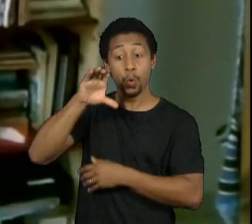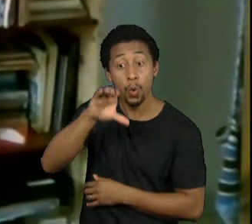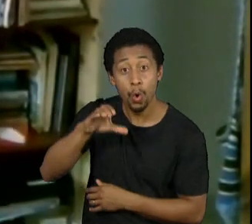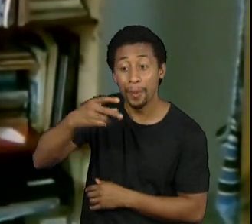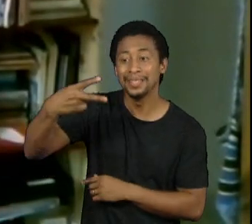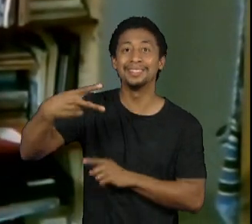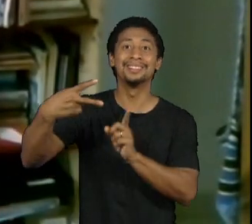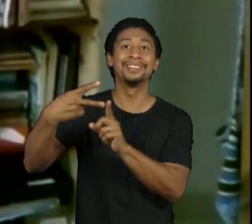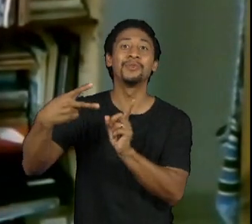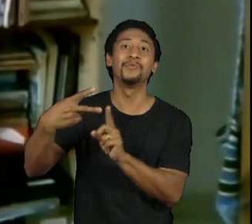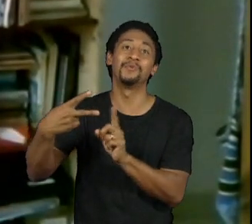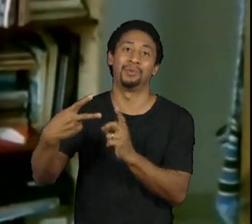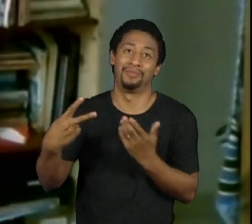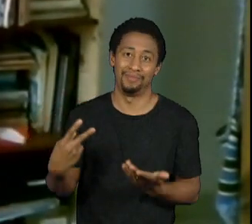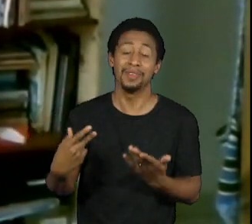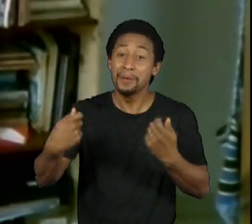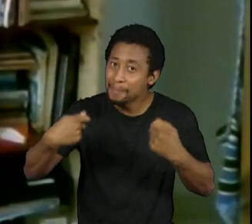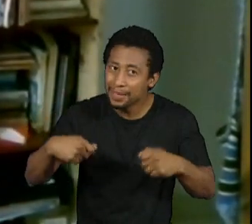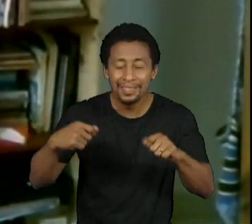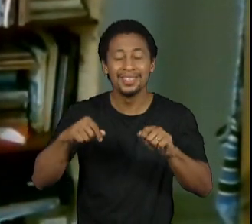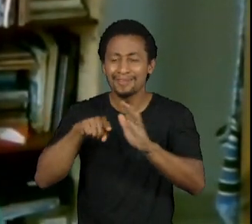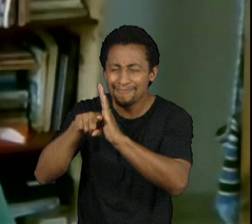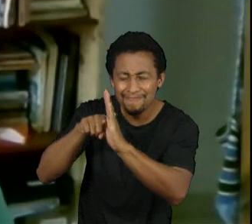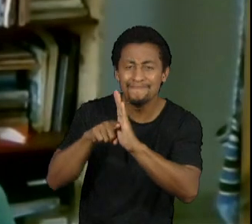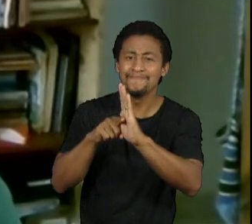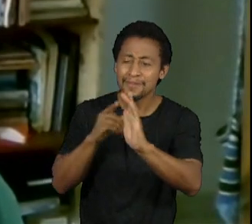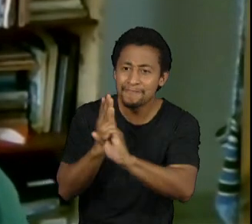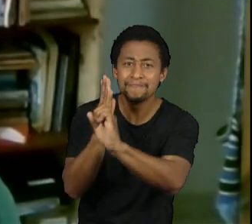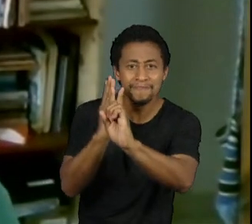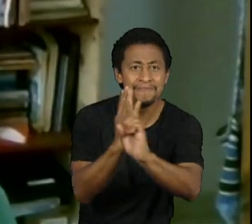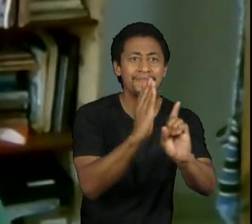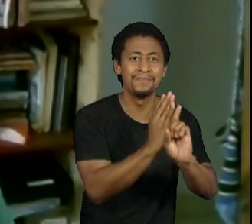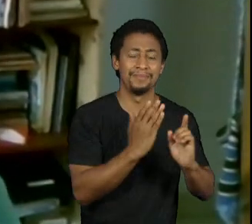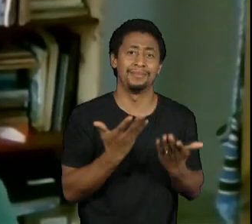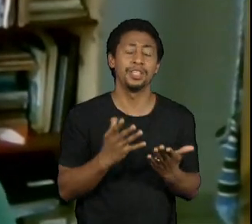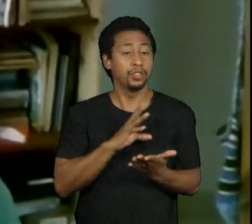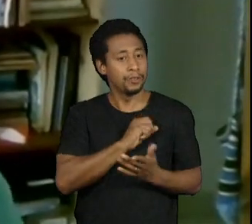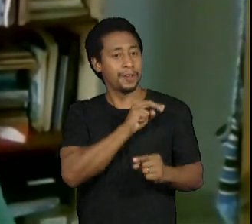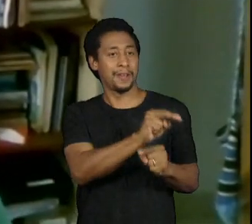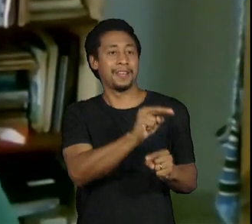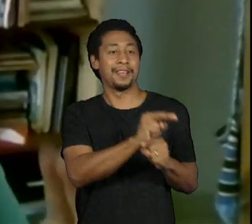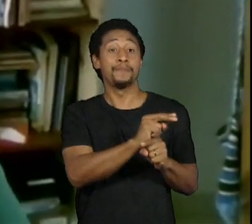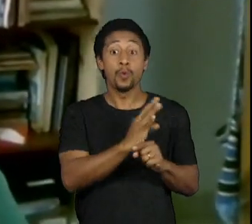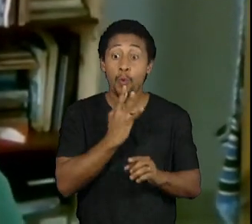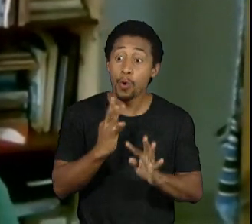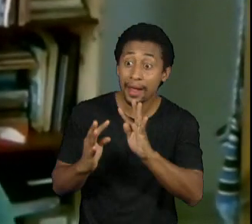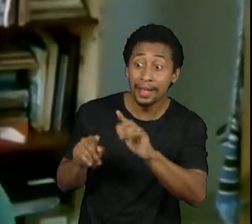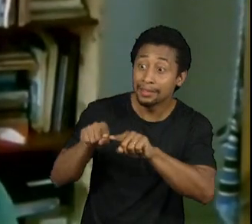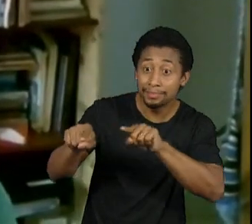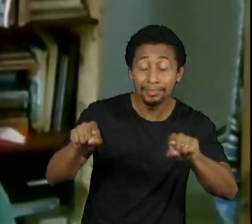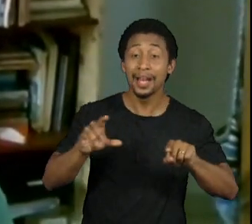biodiversidade, porque nós defendemos o que amamos. E amamos o que conhecemos.